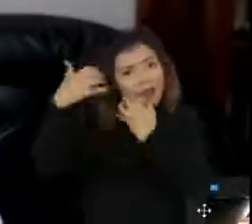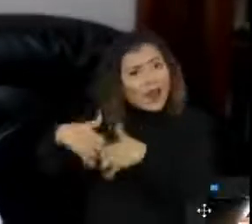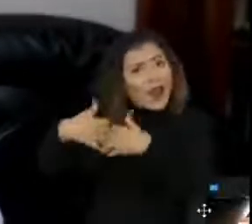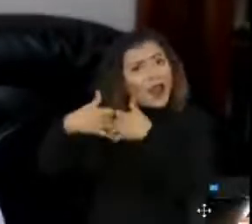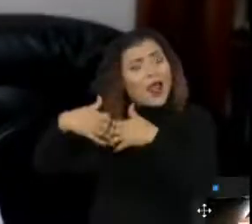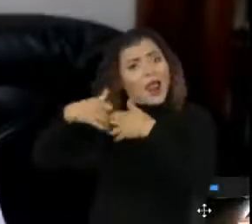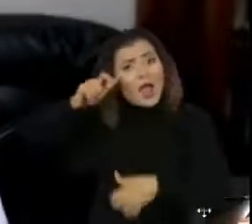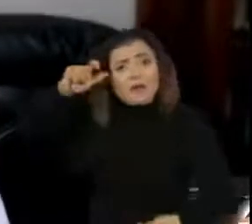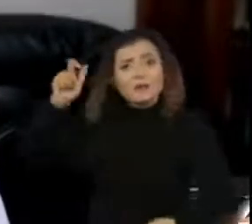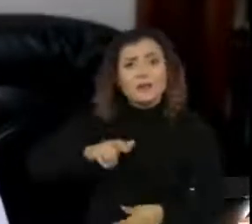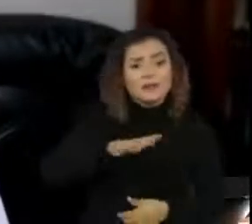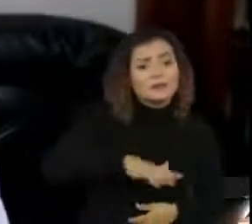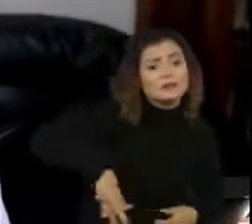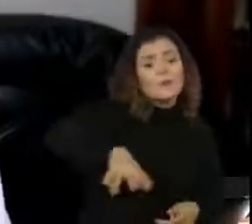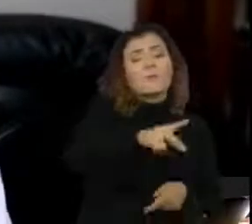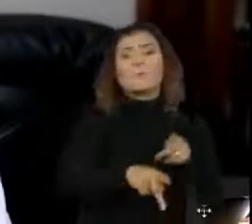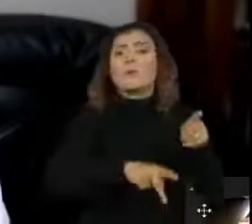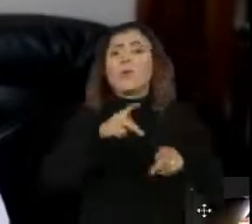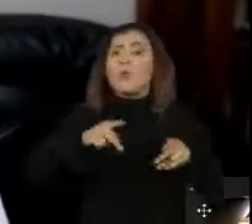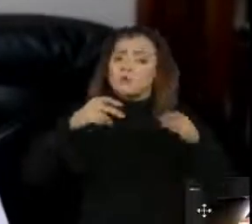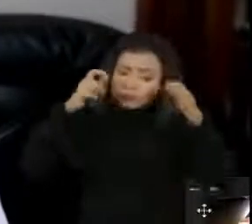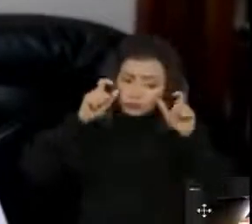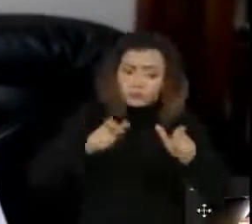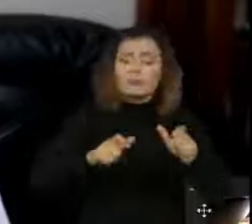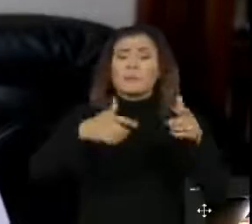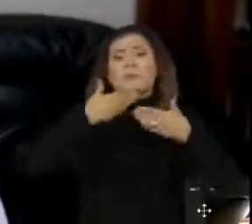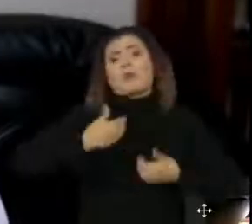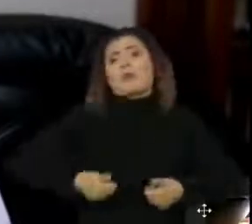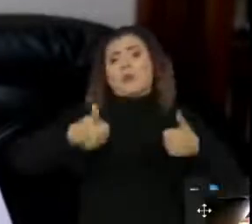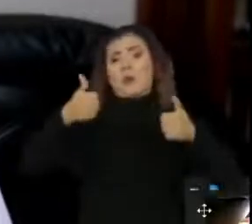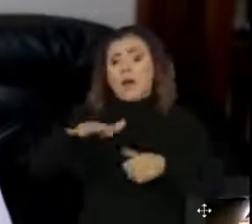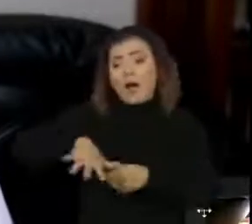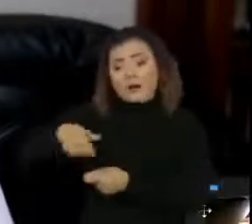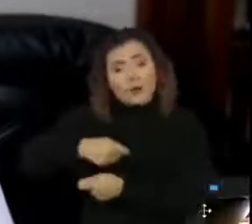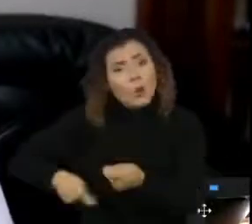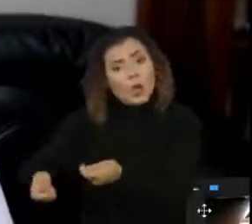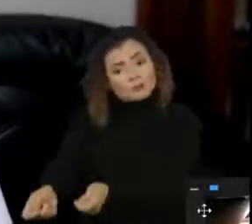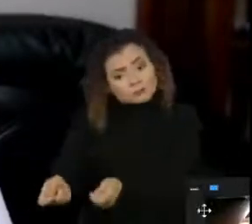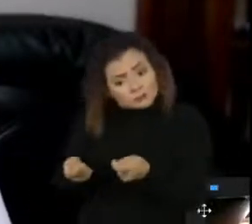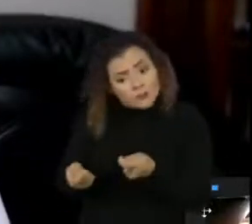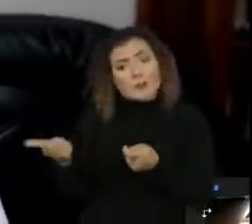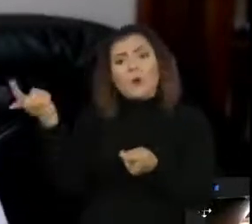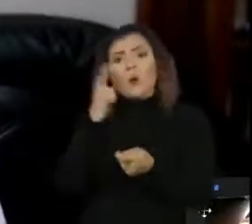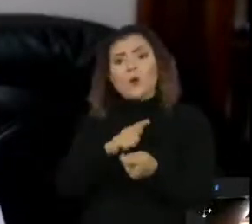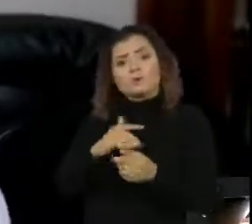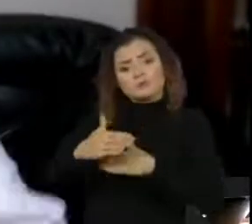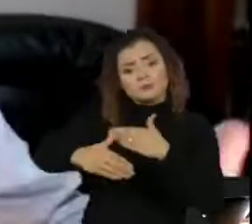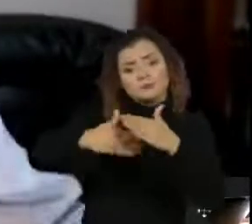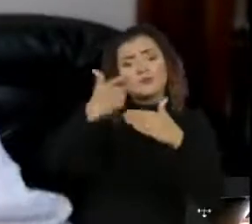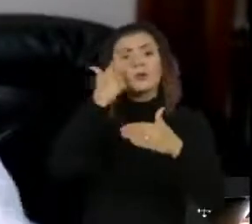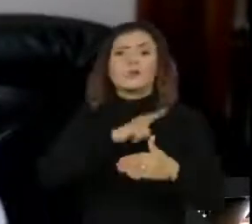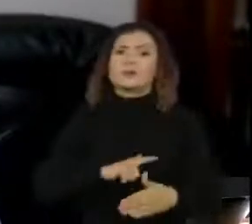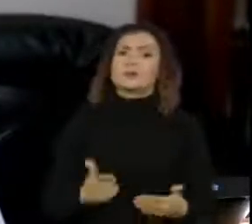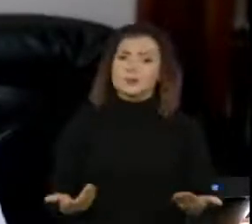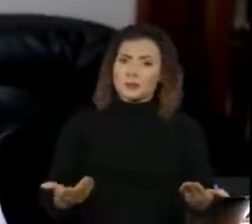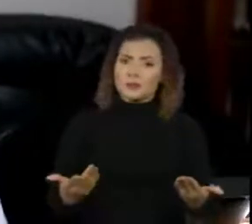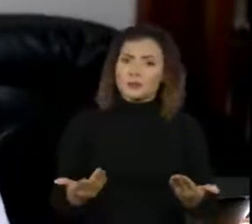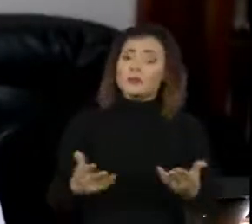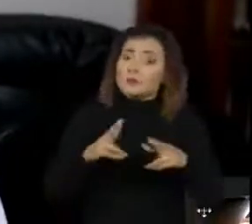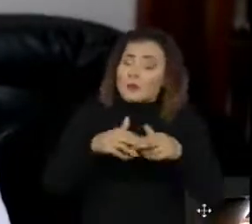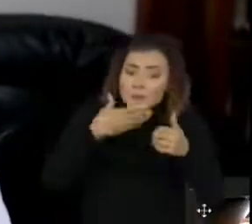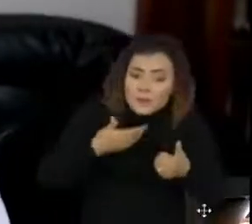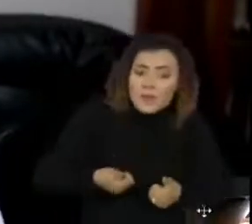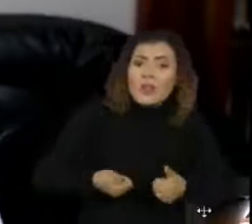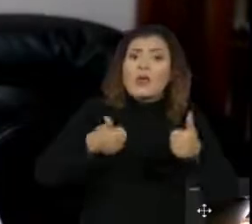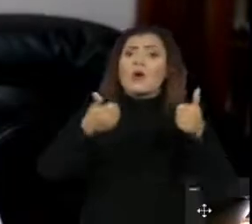interesses da população em si e dos setores econômicos para dar uma resistência maior e uma